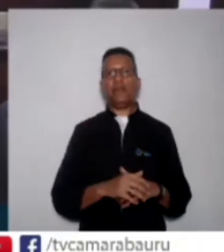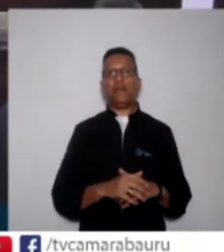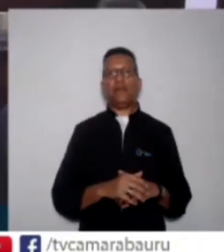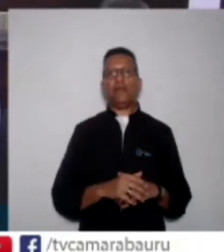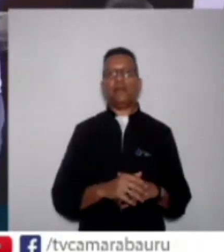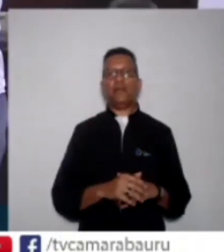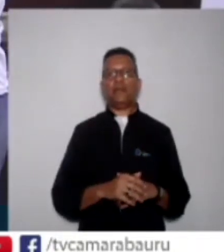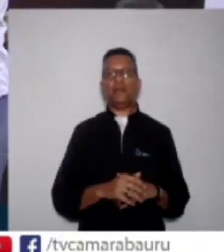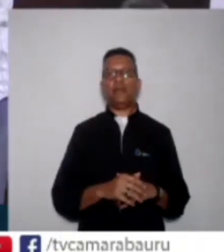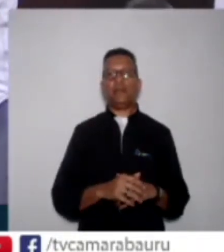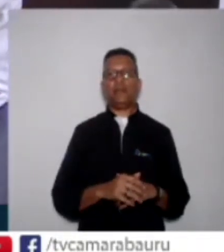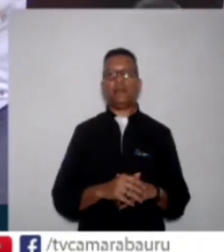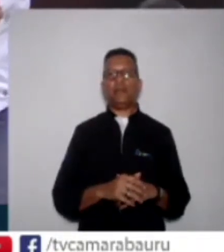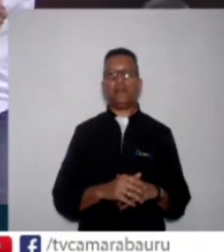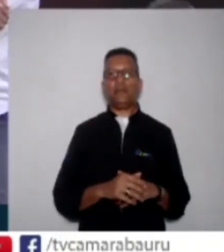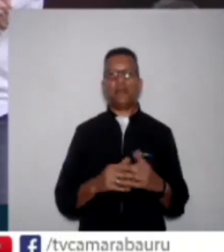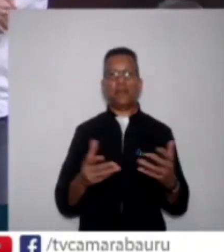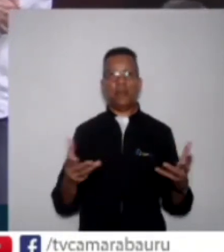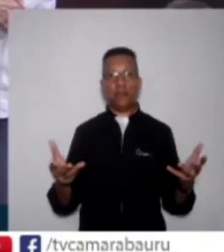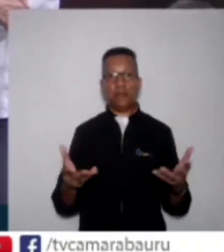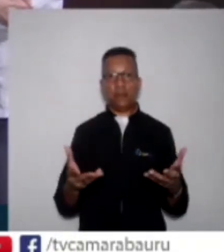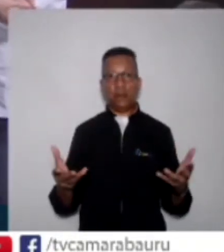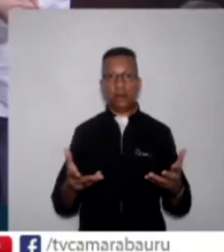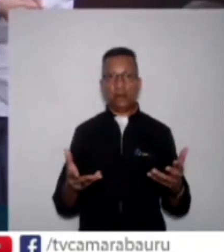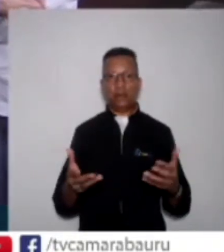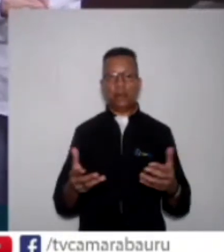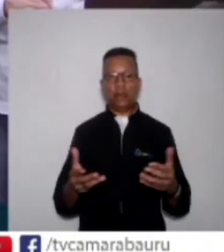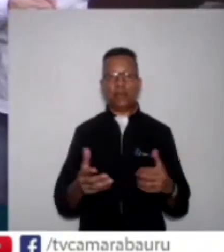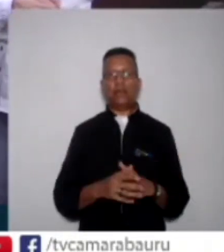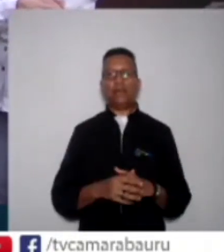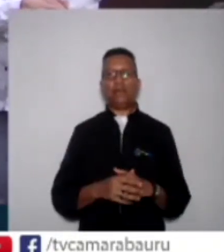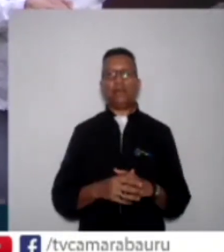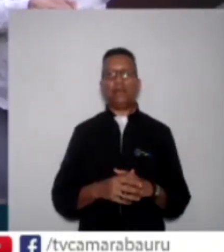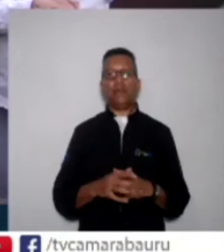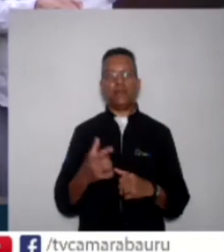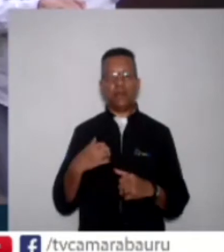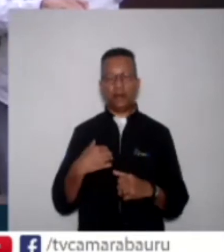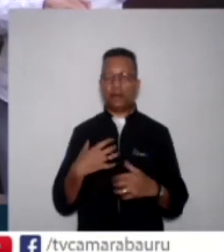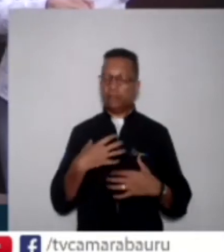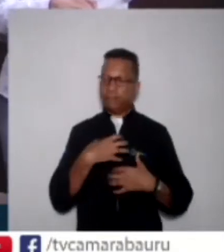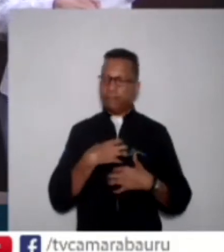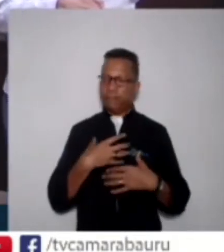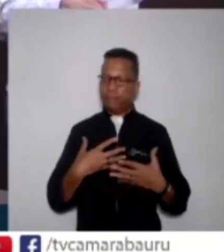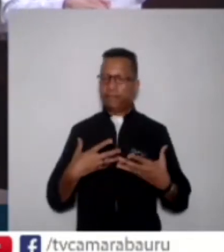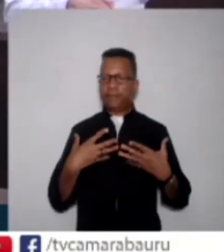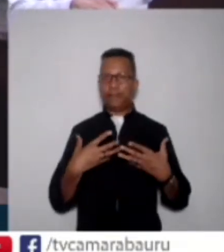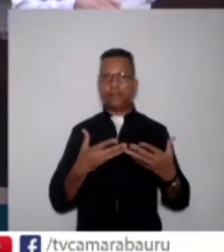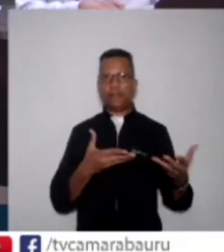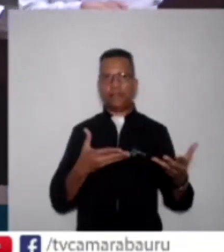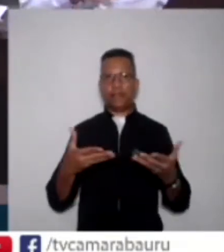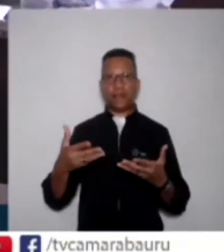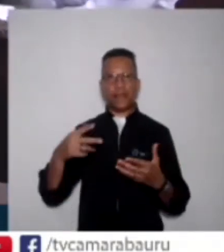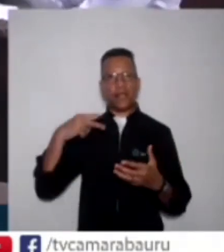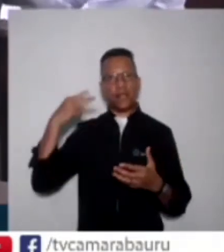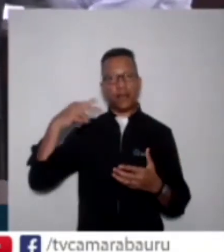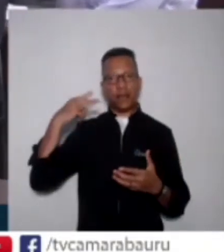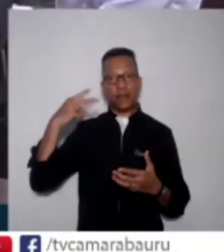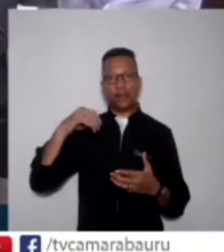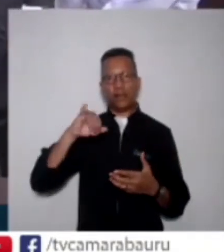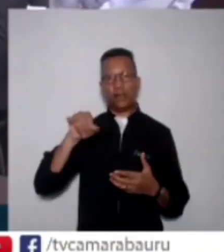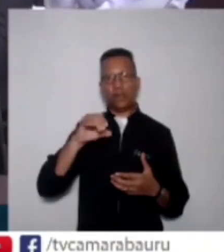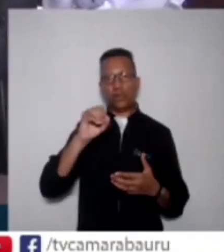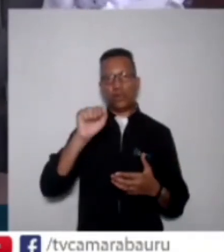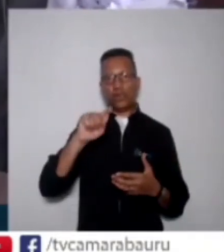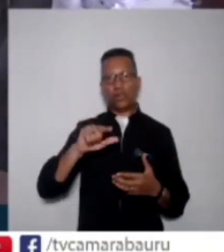Nesse momento, tenho a grata satisfação de convidar o vereador José Roberto Martins Segala